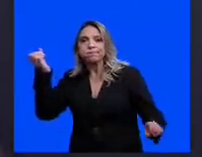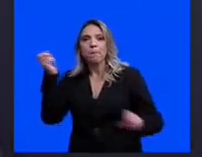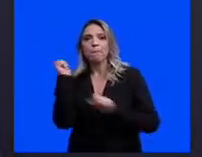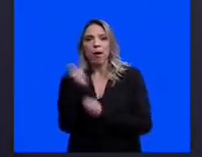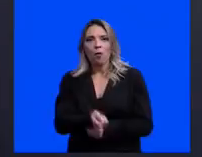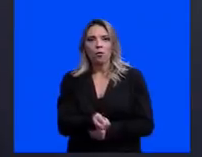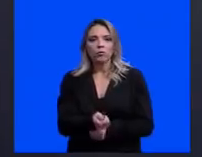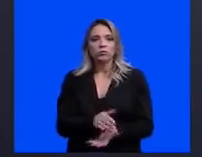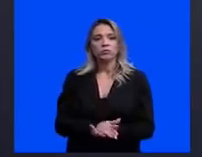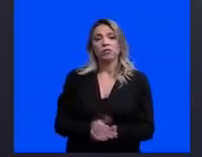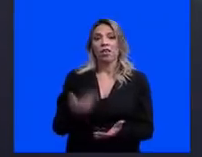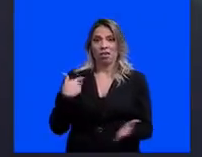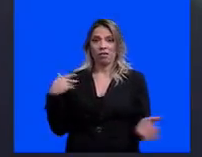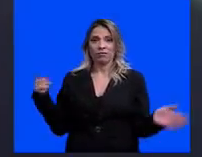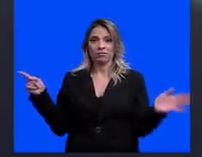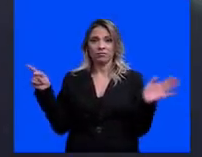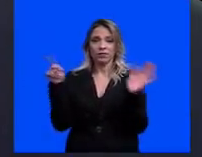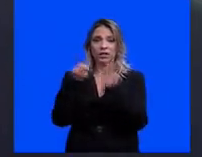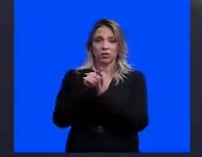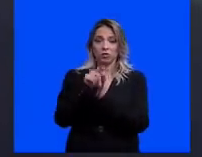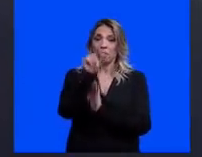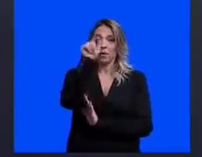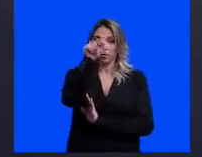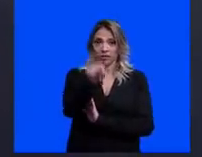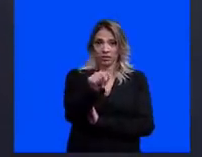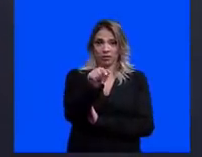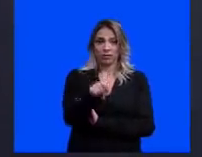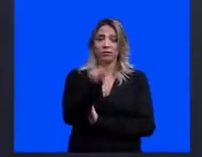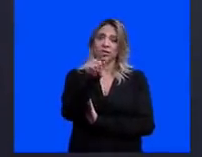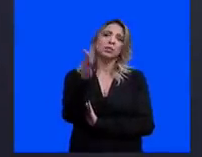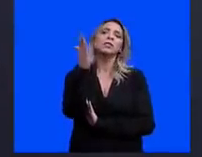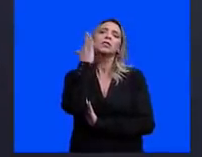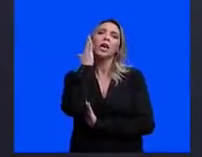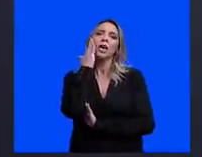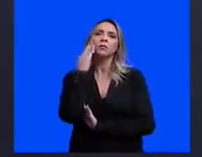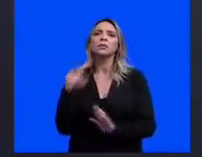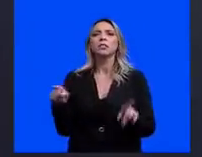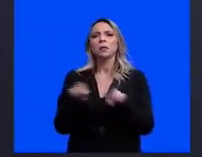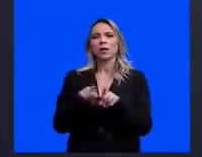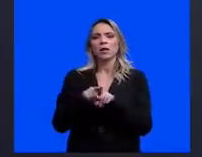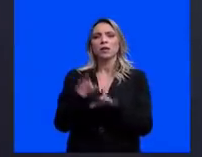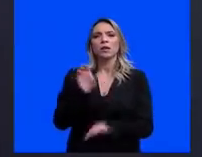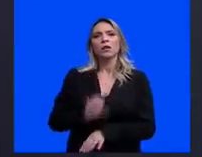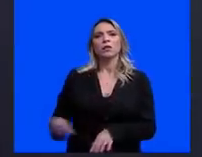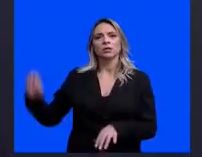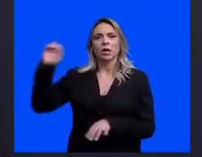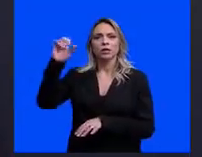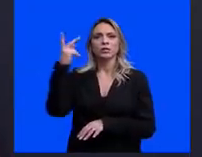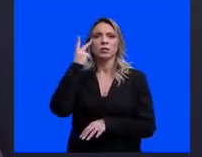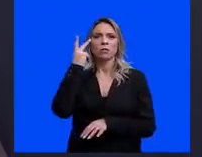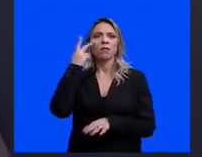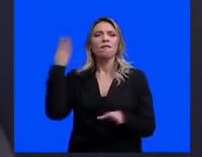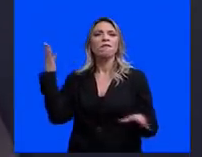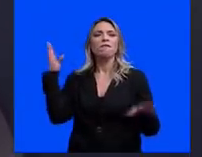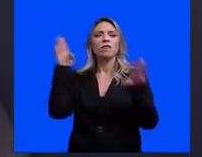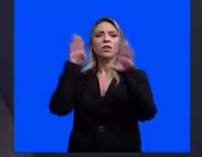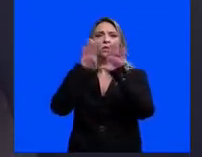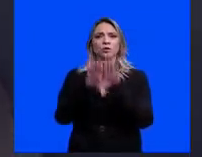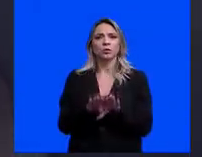Eu pergunto para você, você sabe também que o estado de São Paulo fechou 200